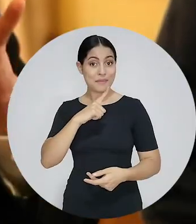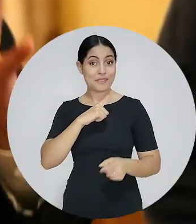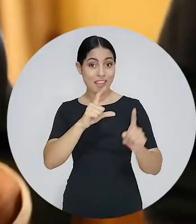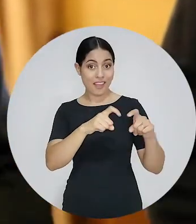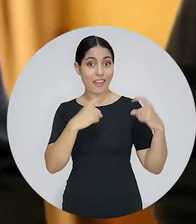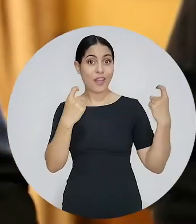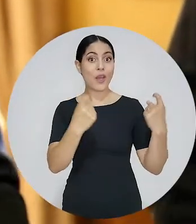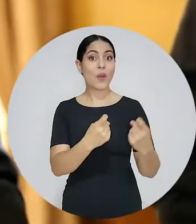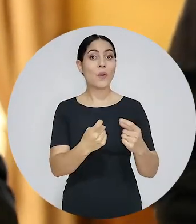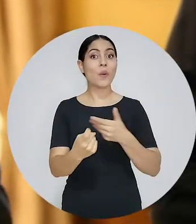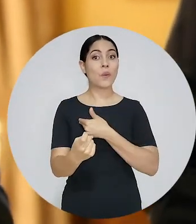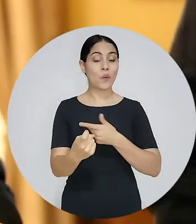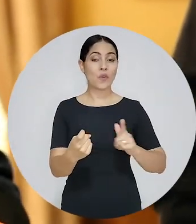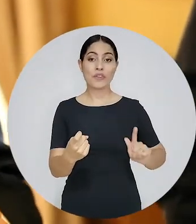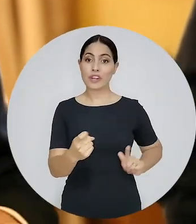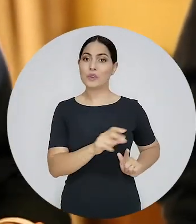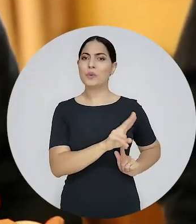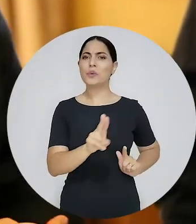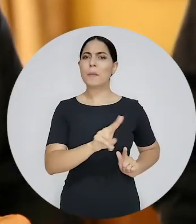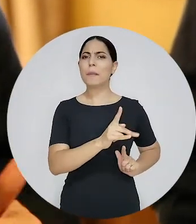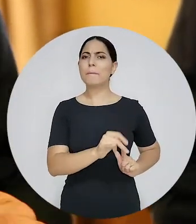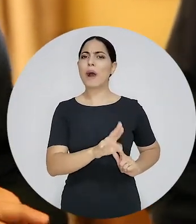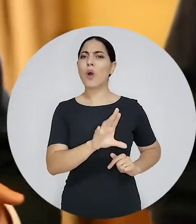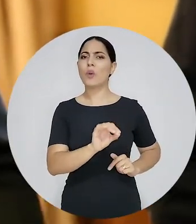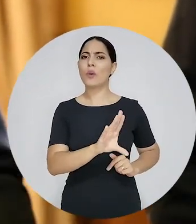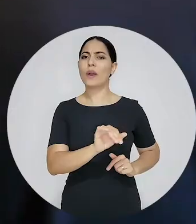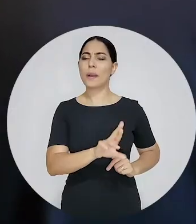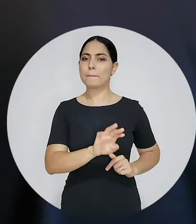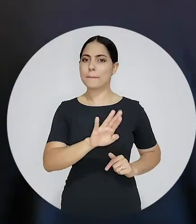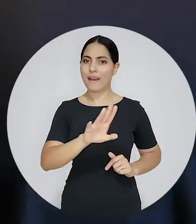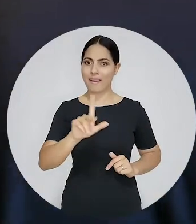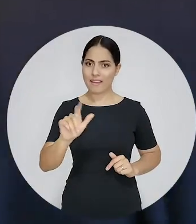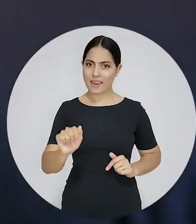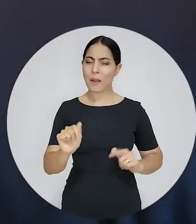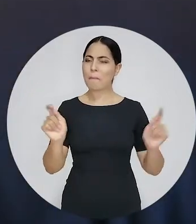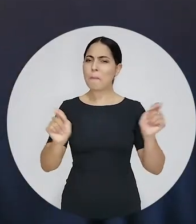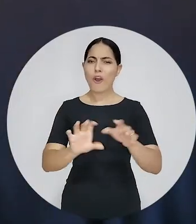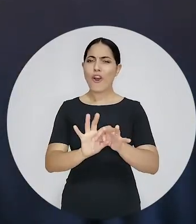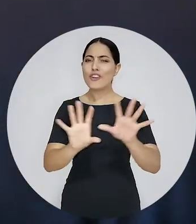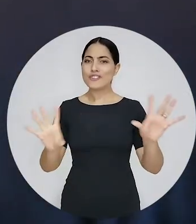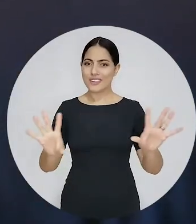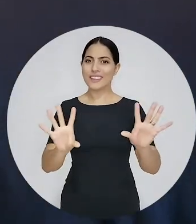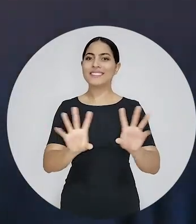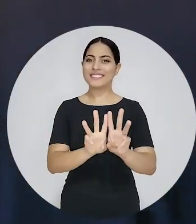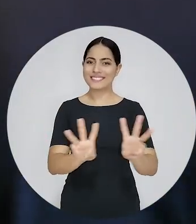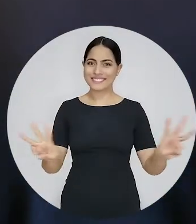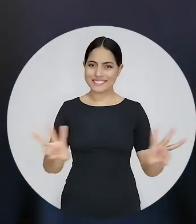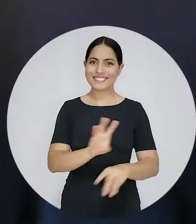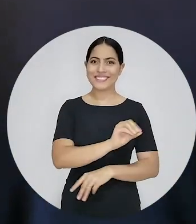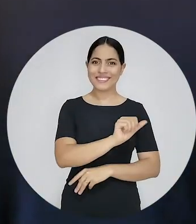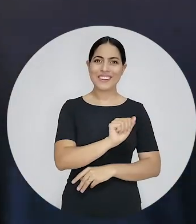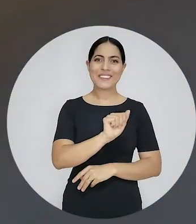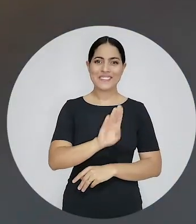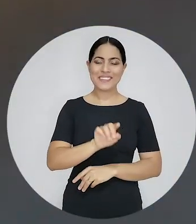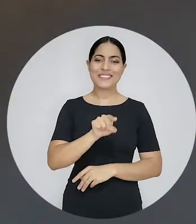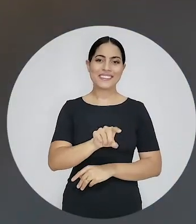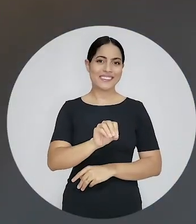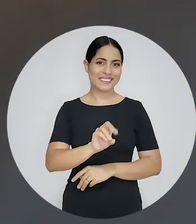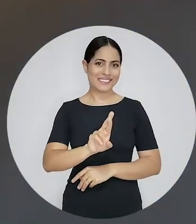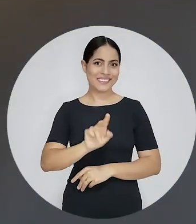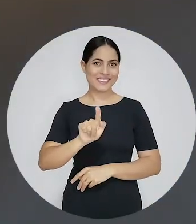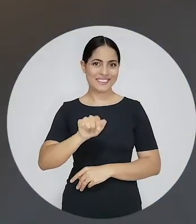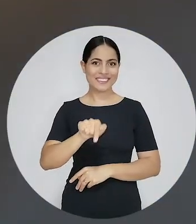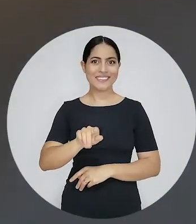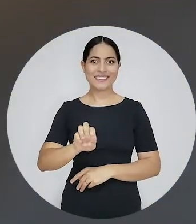também se reuniu com o governador do estado, Paulo Câmara. Os detalhes sobre esse assunto você confere em